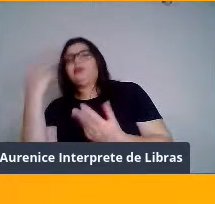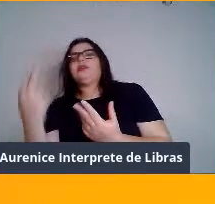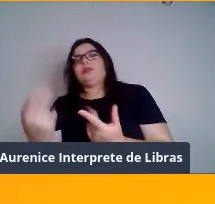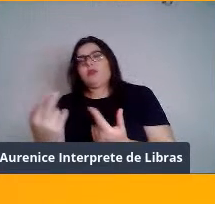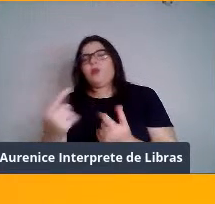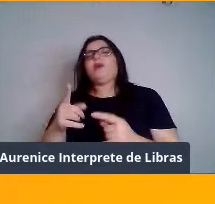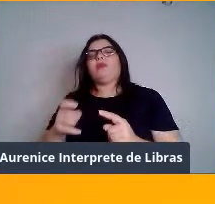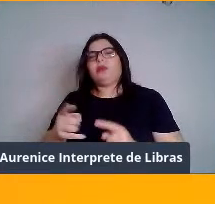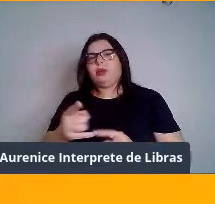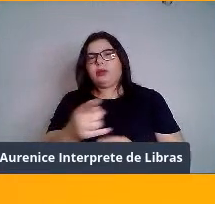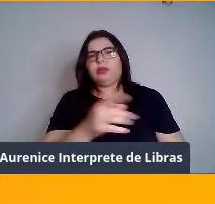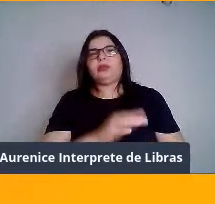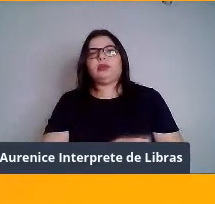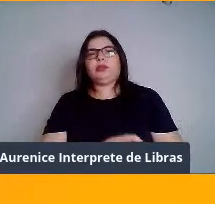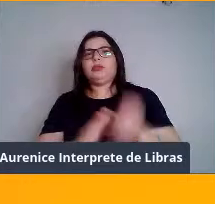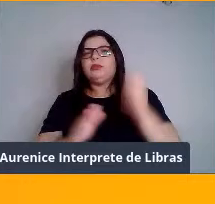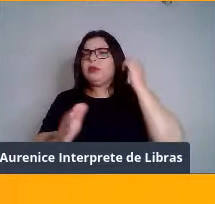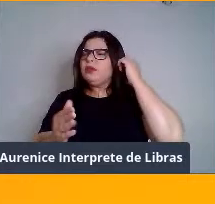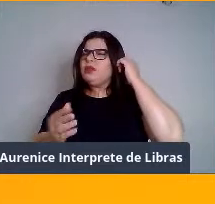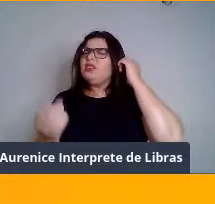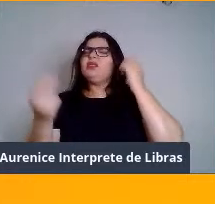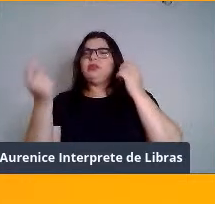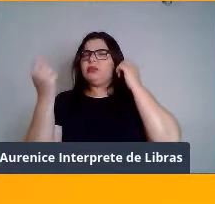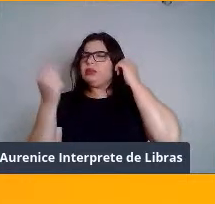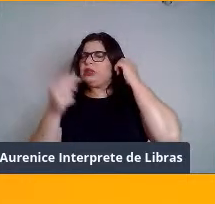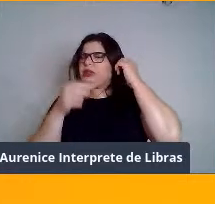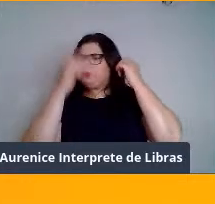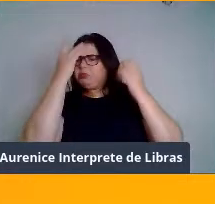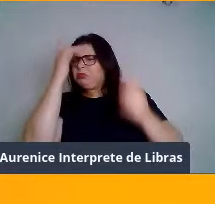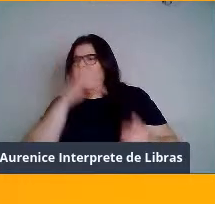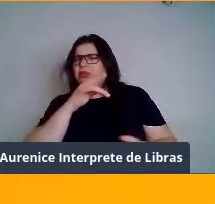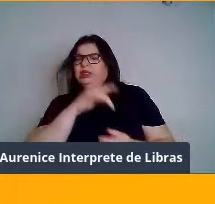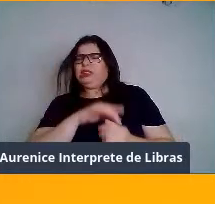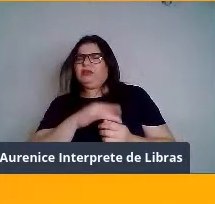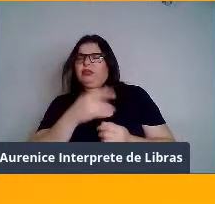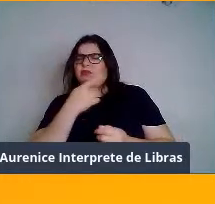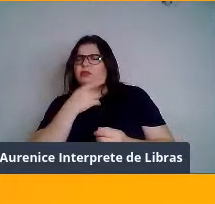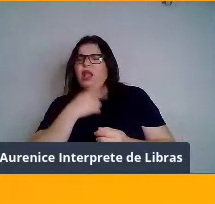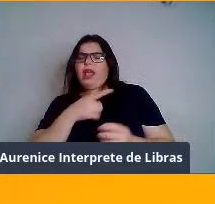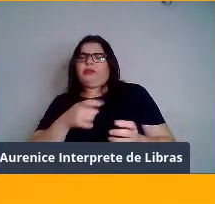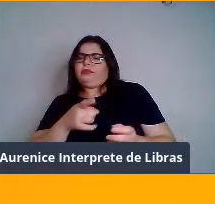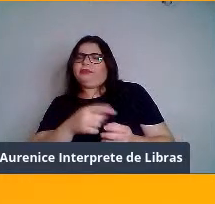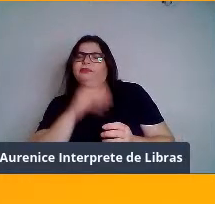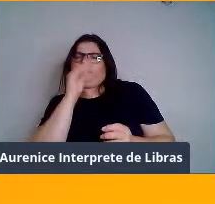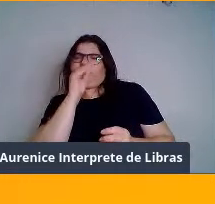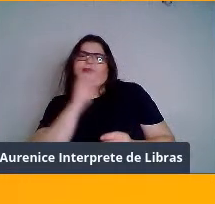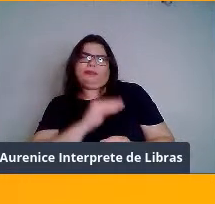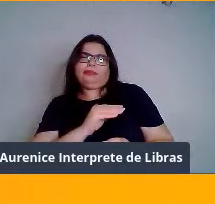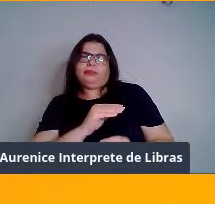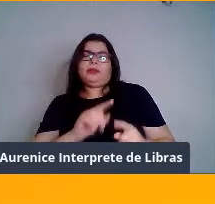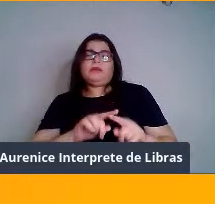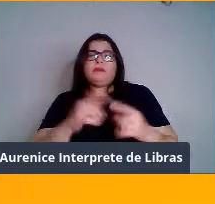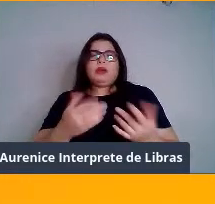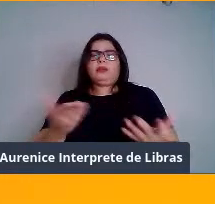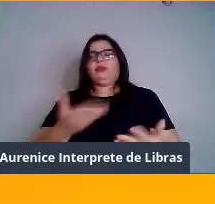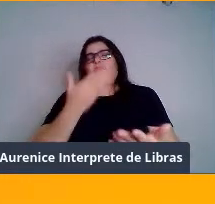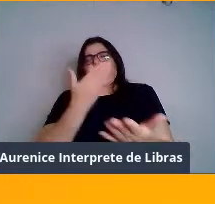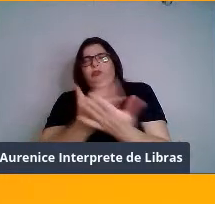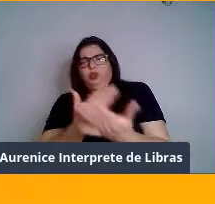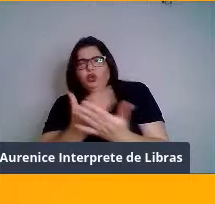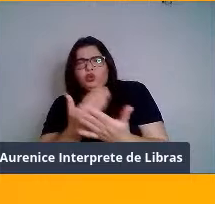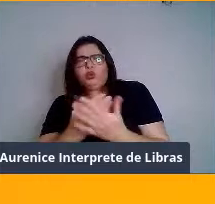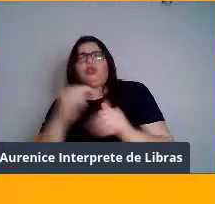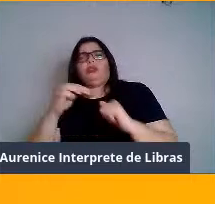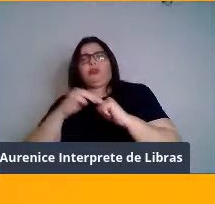subestimado. Então, não necessariamente porque eles se agridem, eles são territoriais. Então, isso foi o que eu estudei no meu mestrado, mostrando que